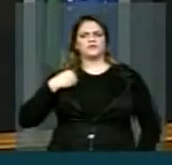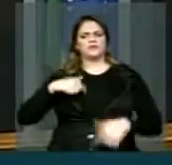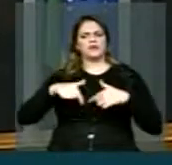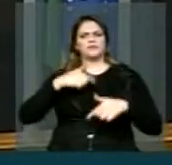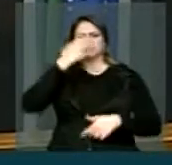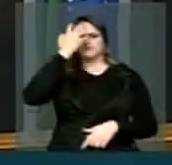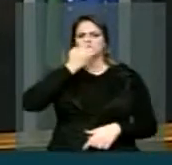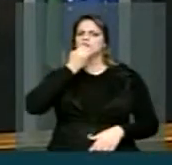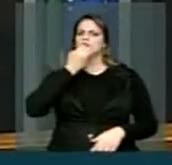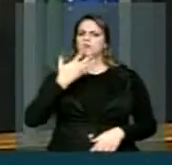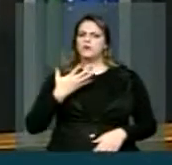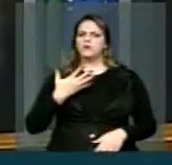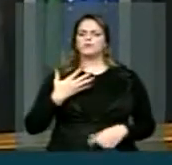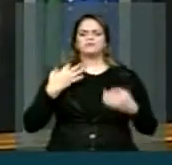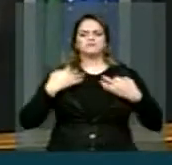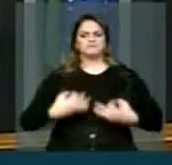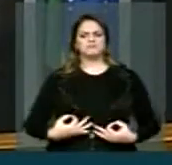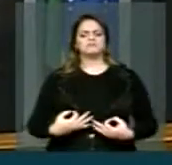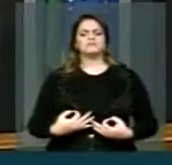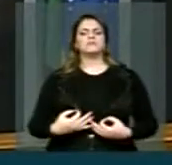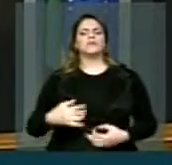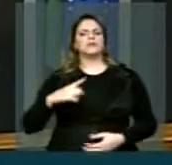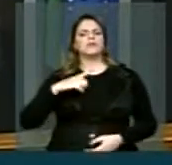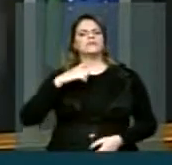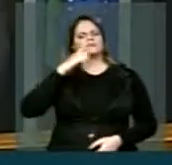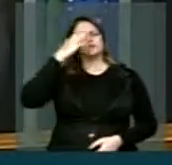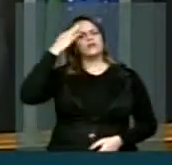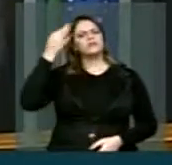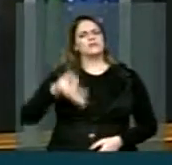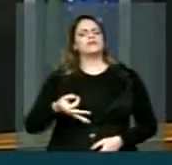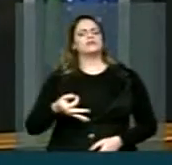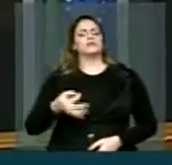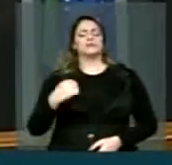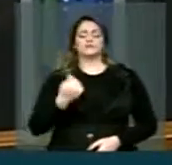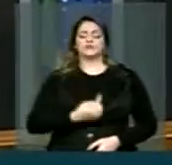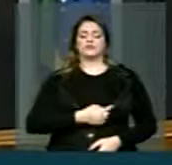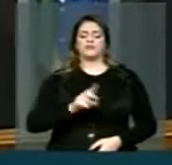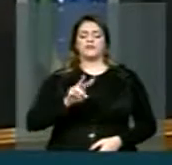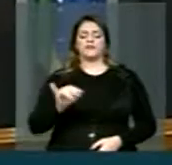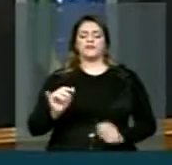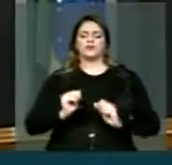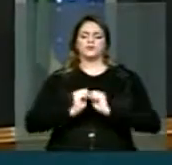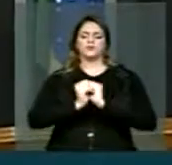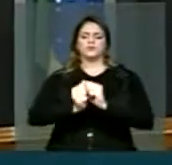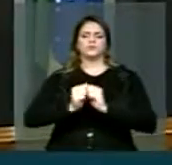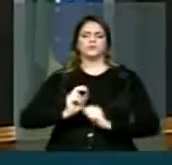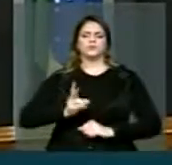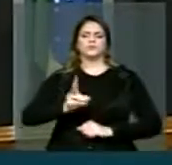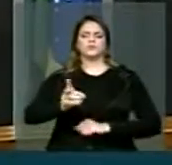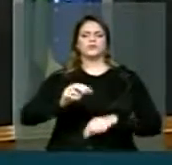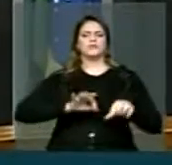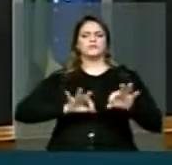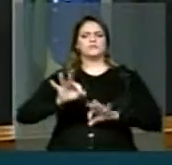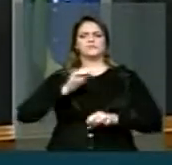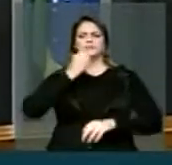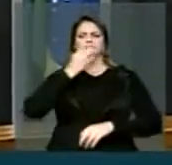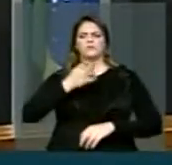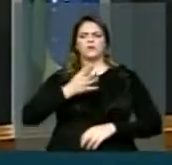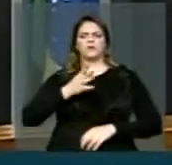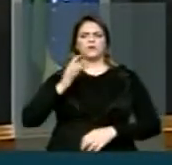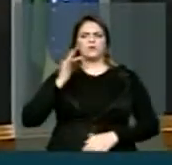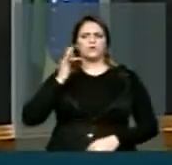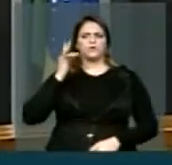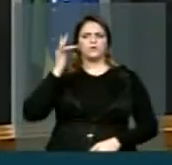seriedade, com dignidade e temos certeza que nós vamos estar juntos e preparados para a